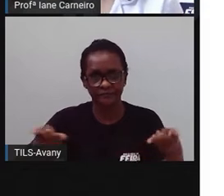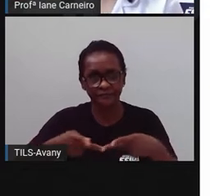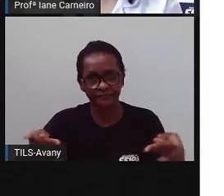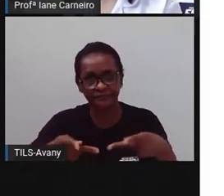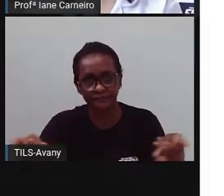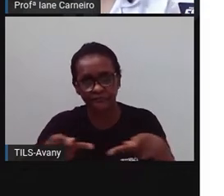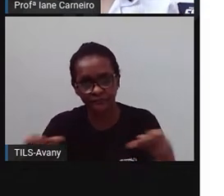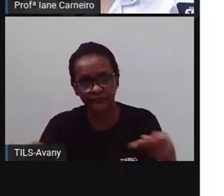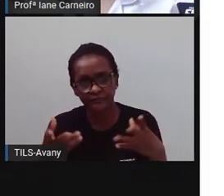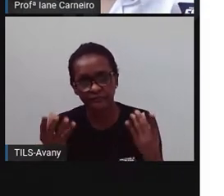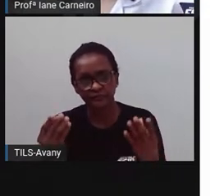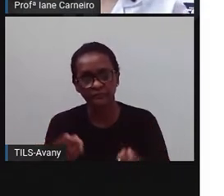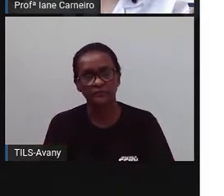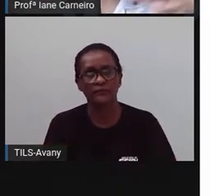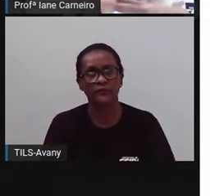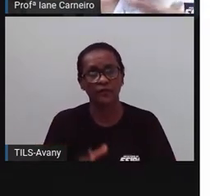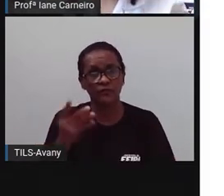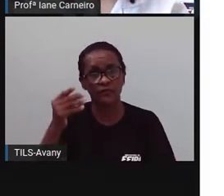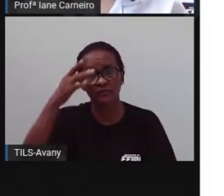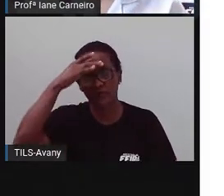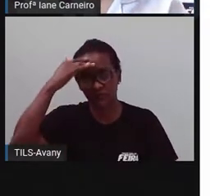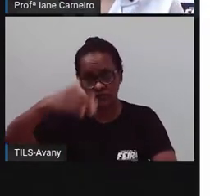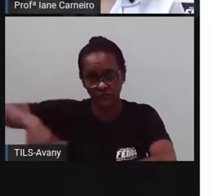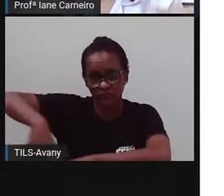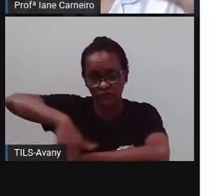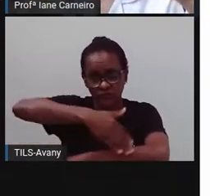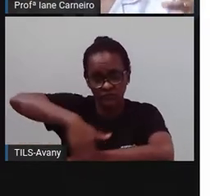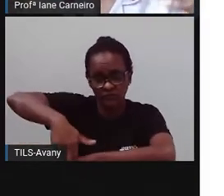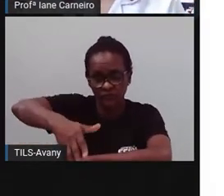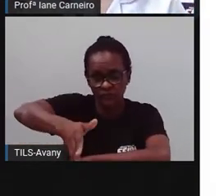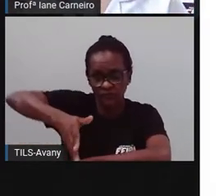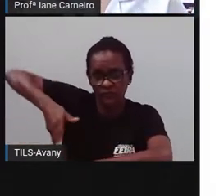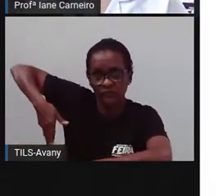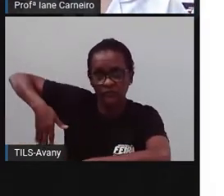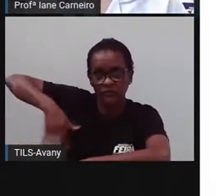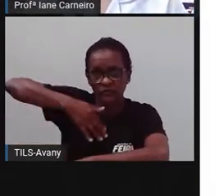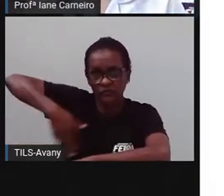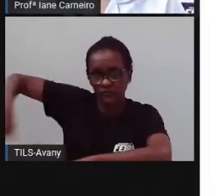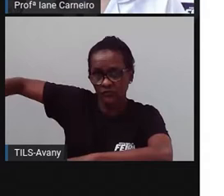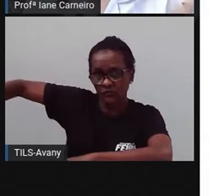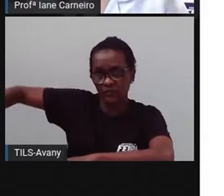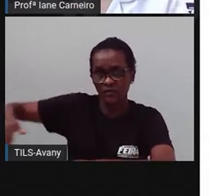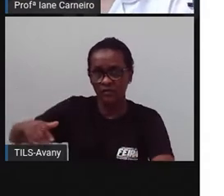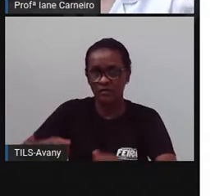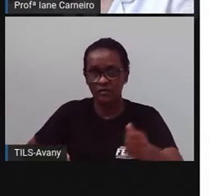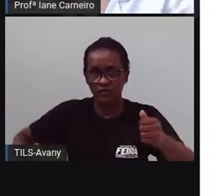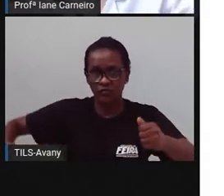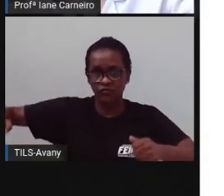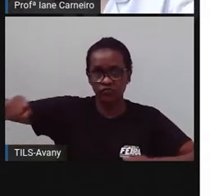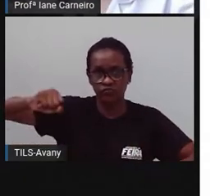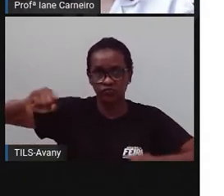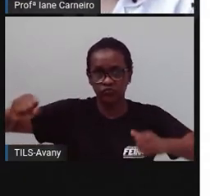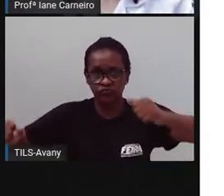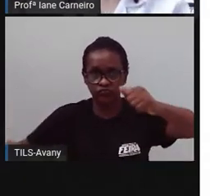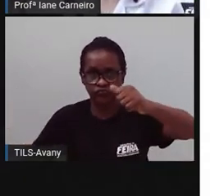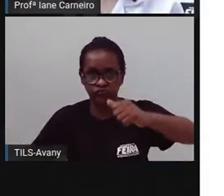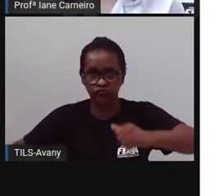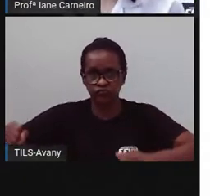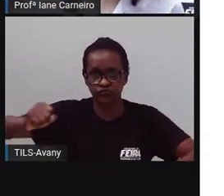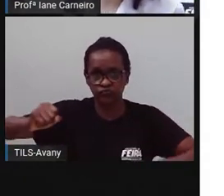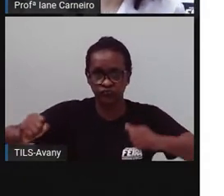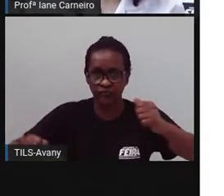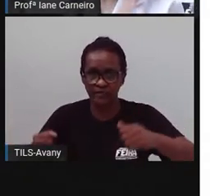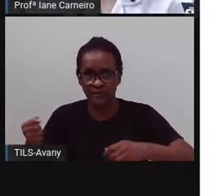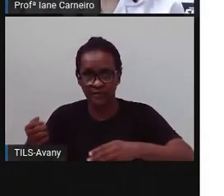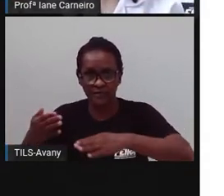é uma cidade que várias estradas passam por Feira, né? Então, os caminhoneiros, pra chegar em determinados locais,